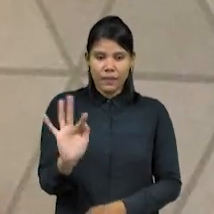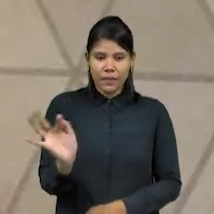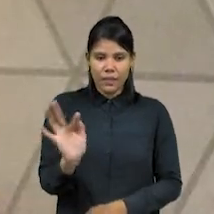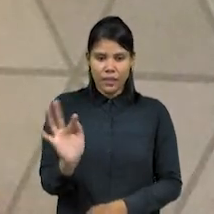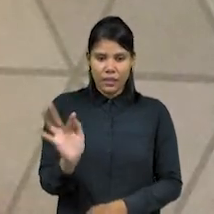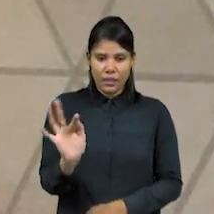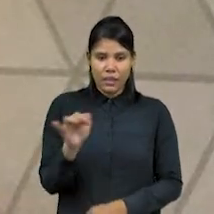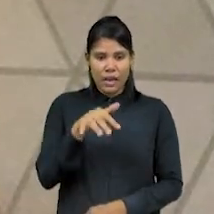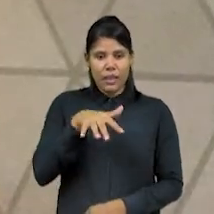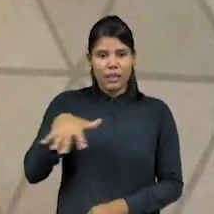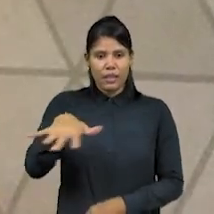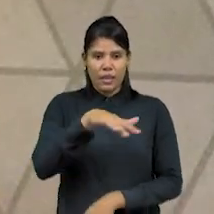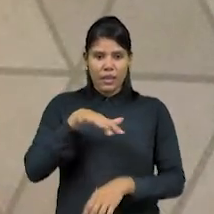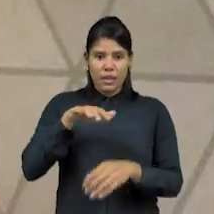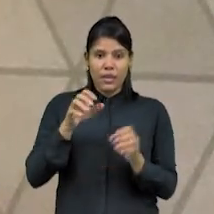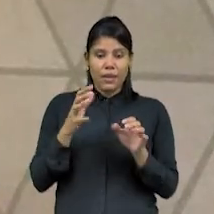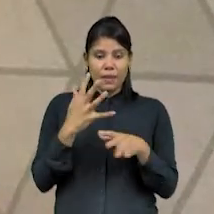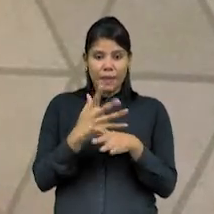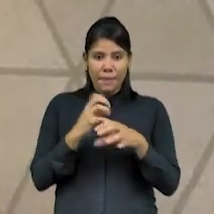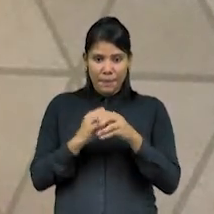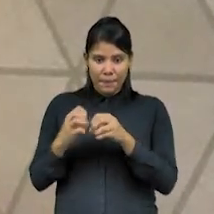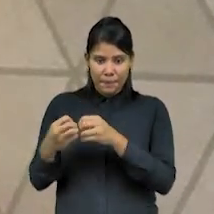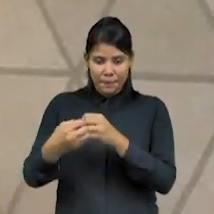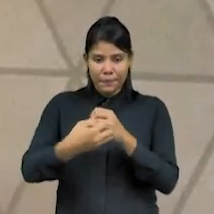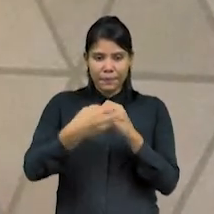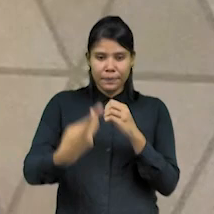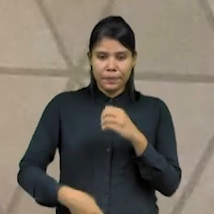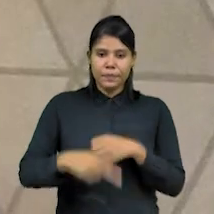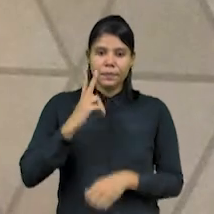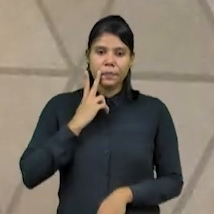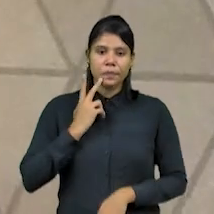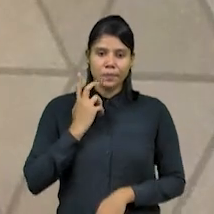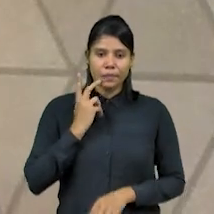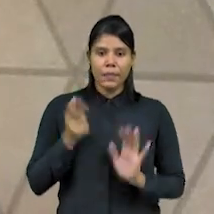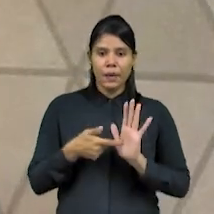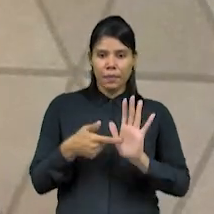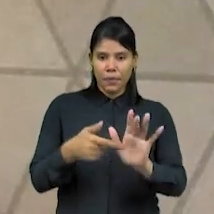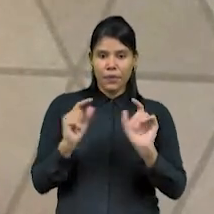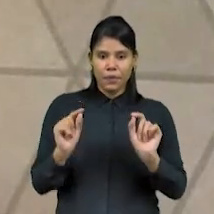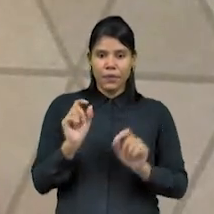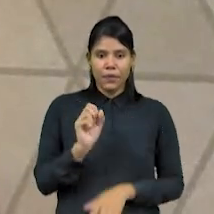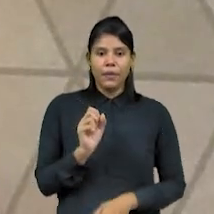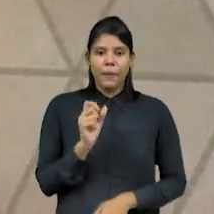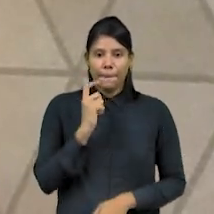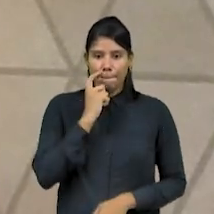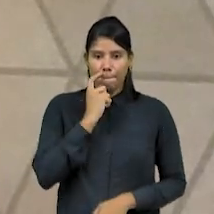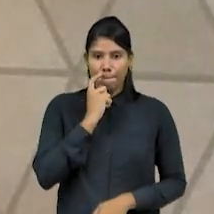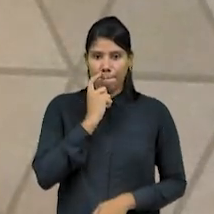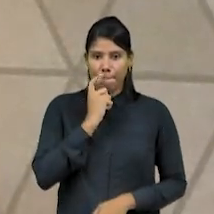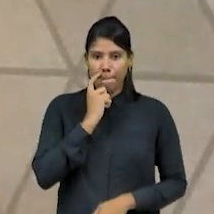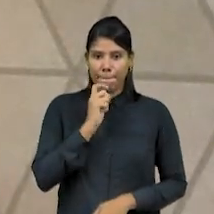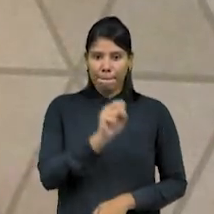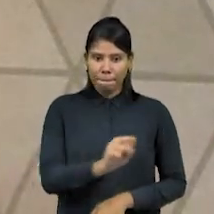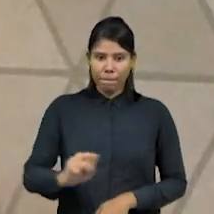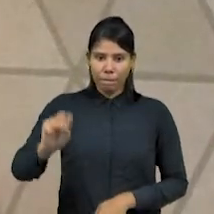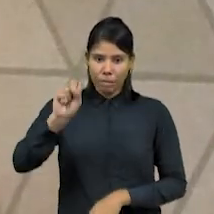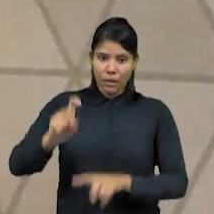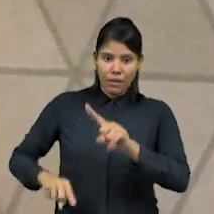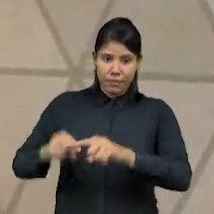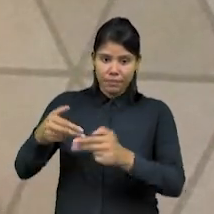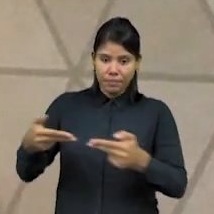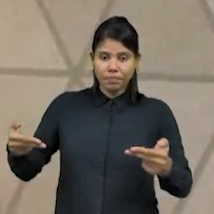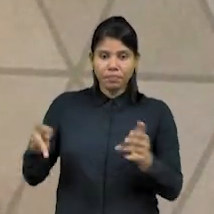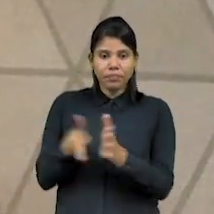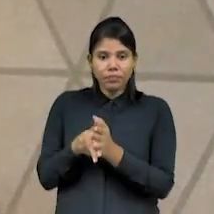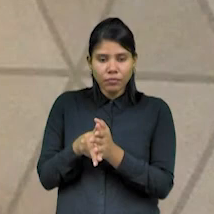região metropolitana de Fortaleza, revelam que oito dos itens que compõem a cesta básica,